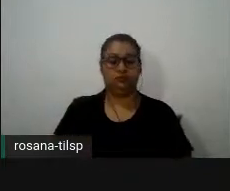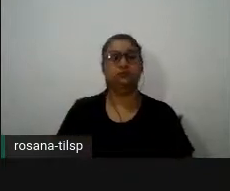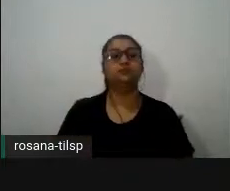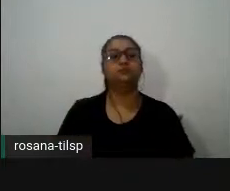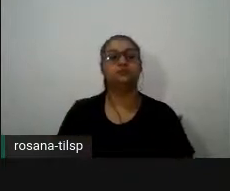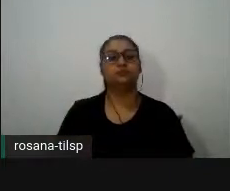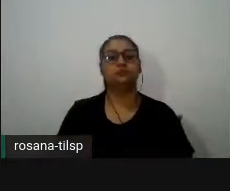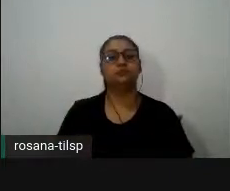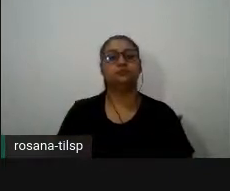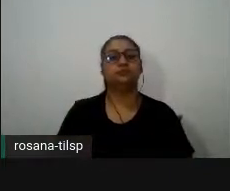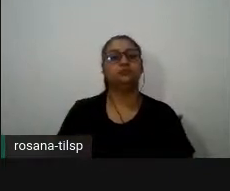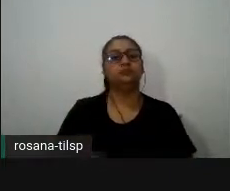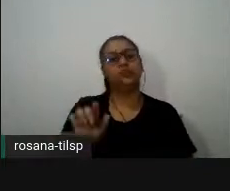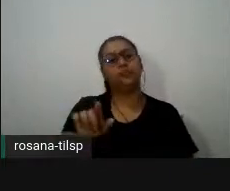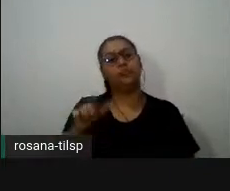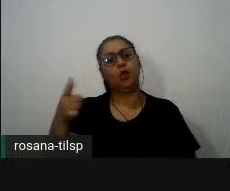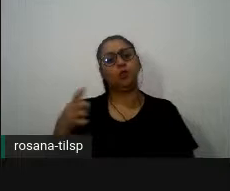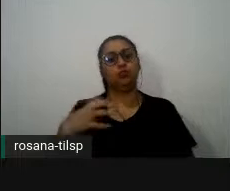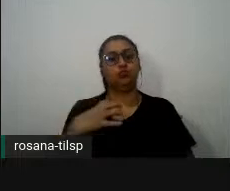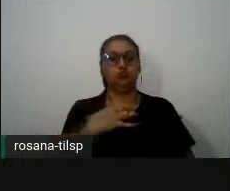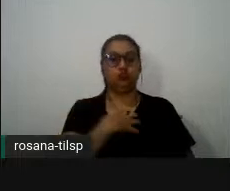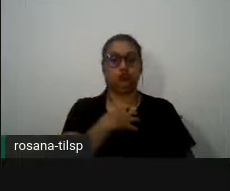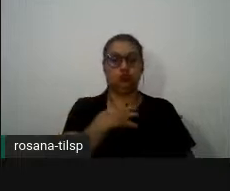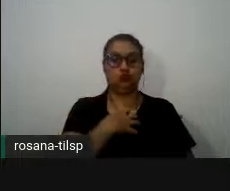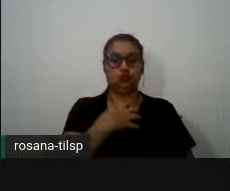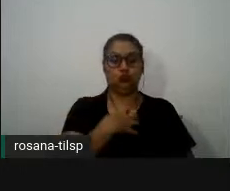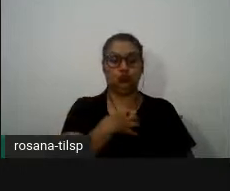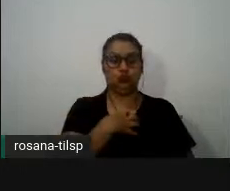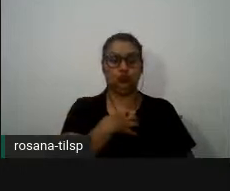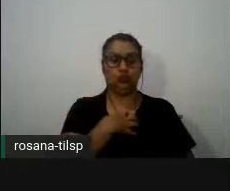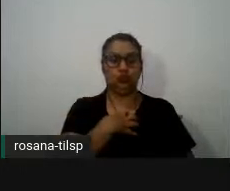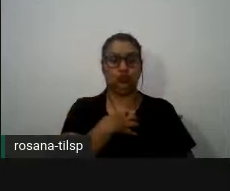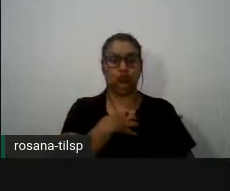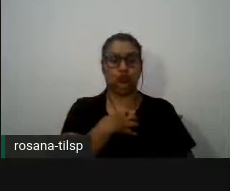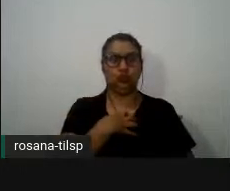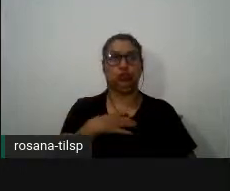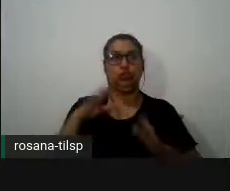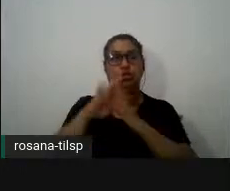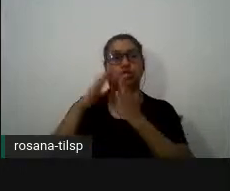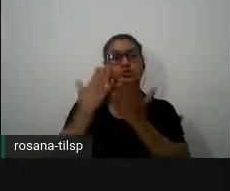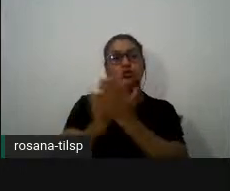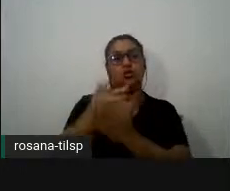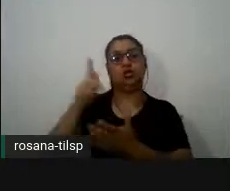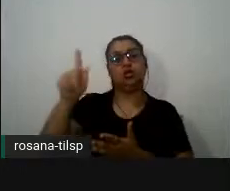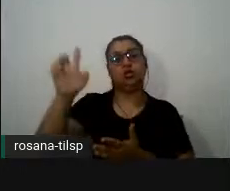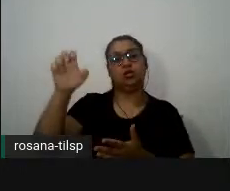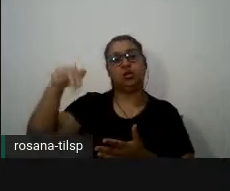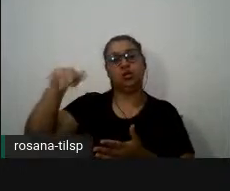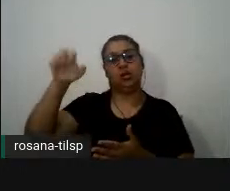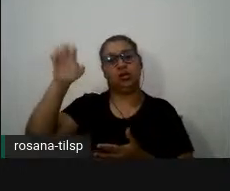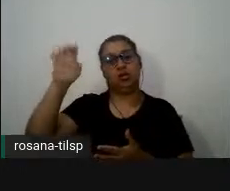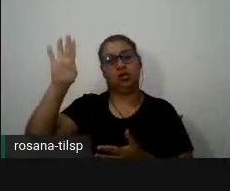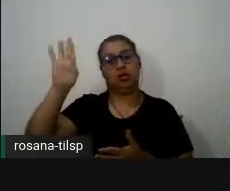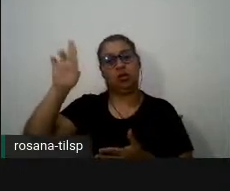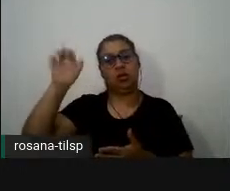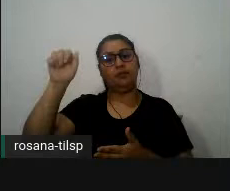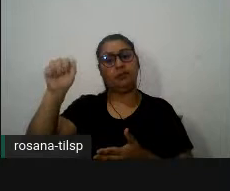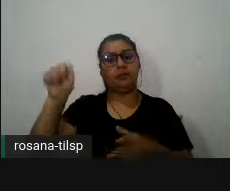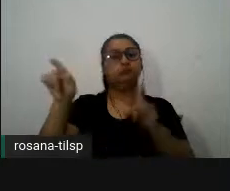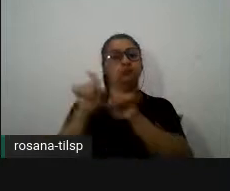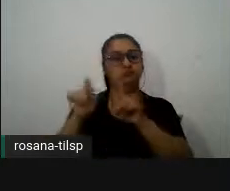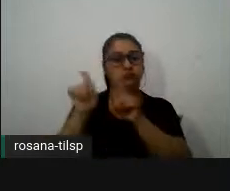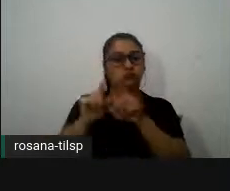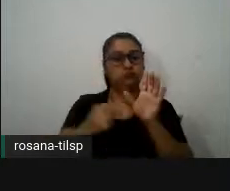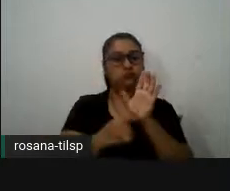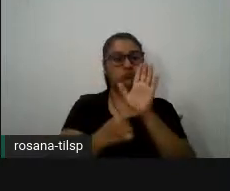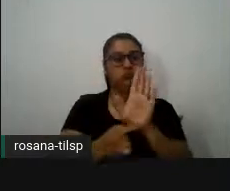outro método e aqui é a escola de Genebra os trabalhos do Dolce Növli também colocando também o